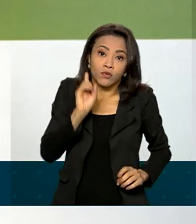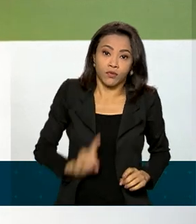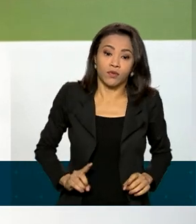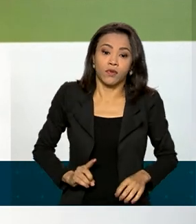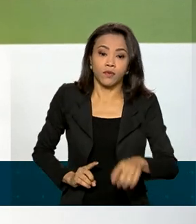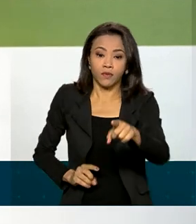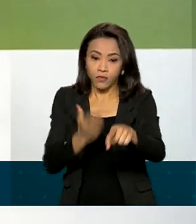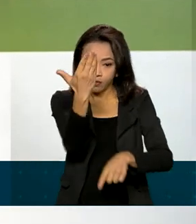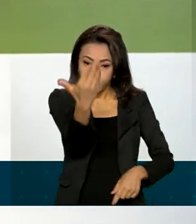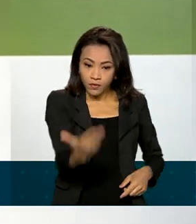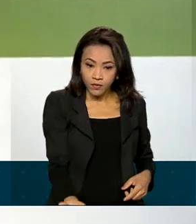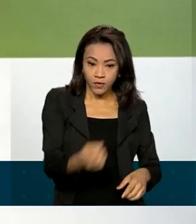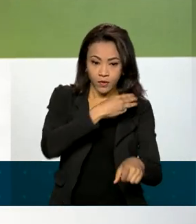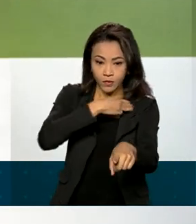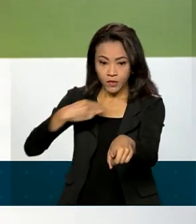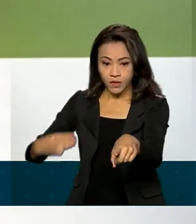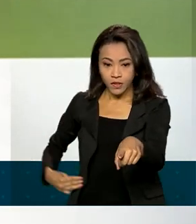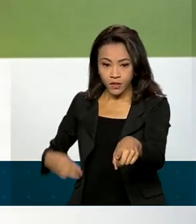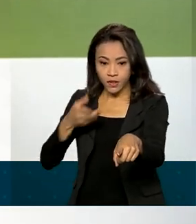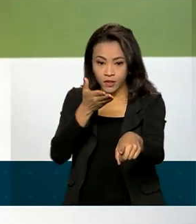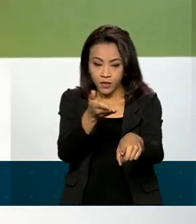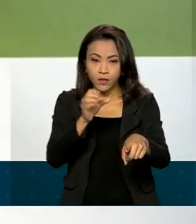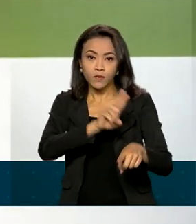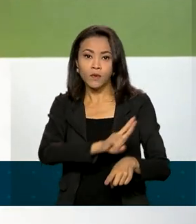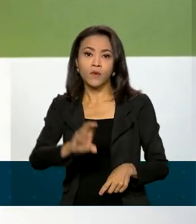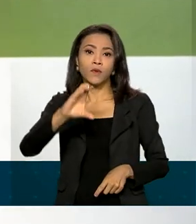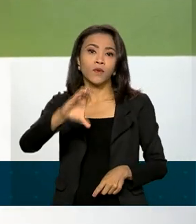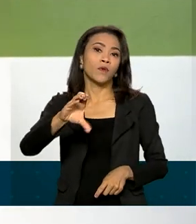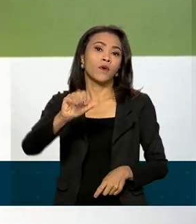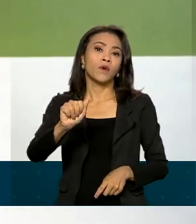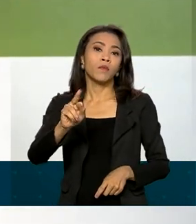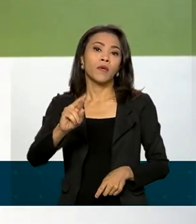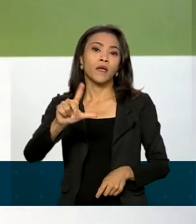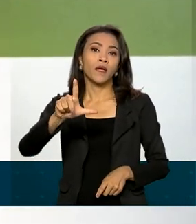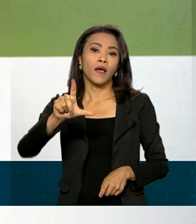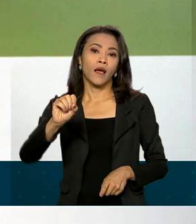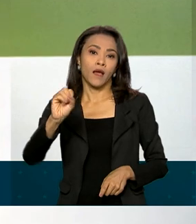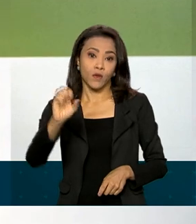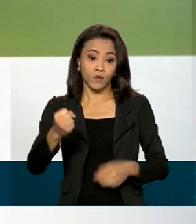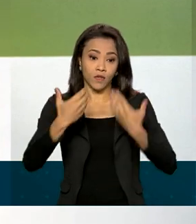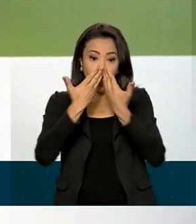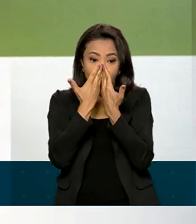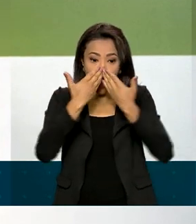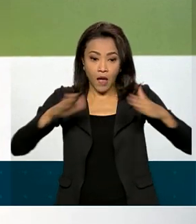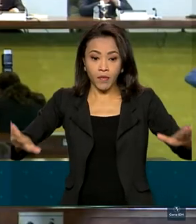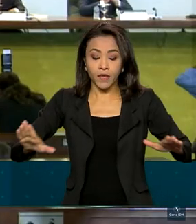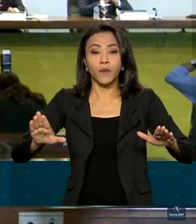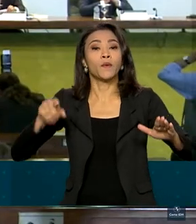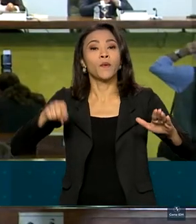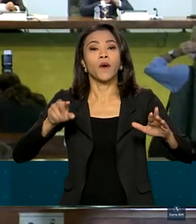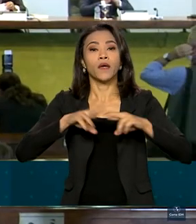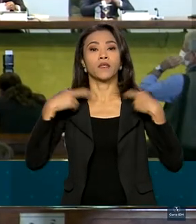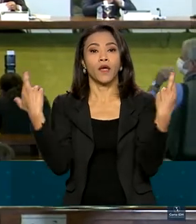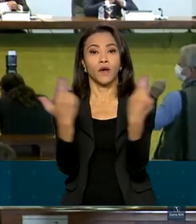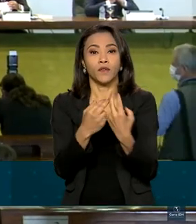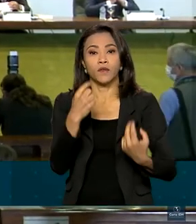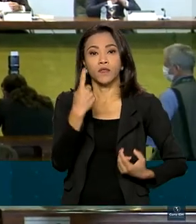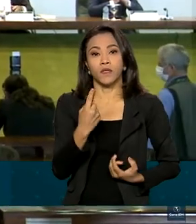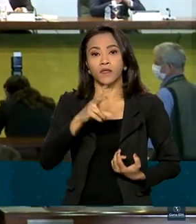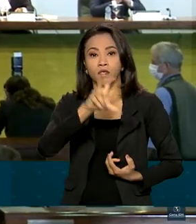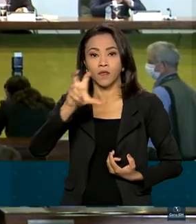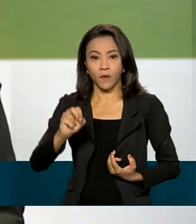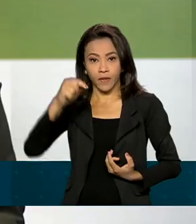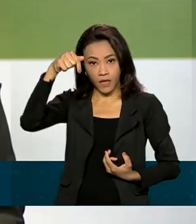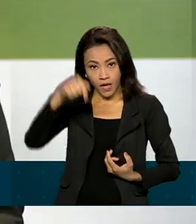Relações Exteriores, chanceler Carlos Alberto França, abriu a sessão de número 150 no Palácio do Itamaraty, em